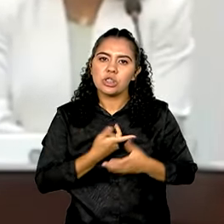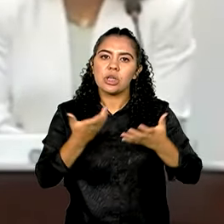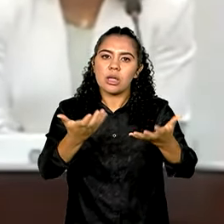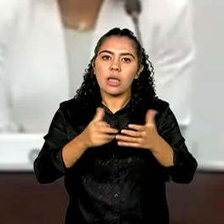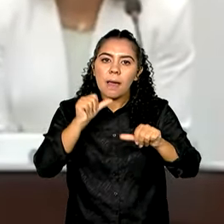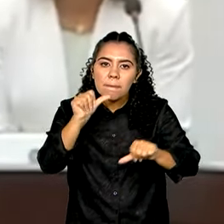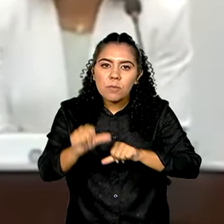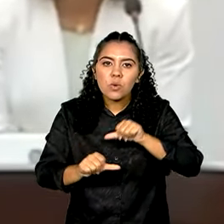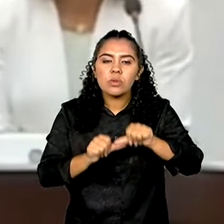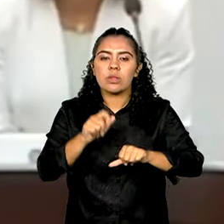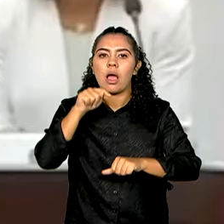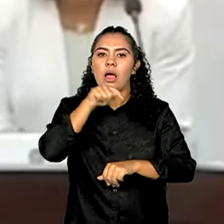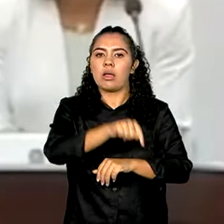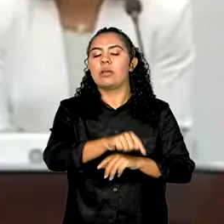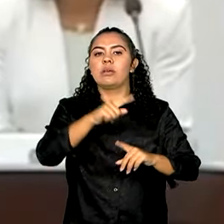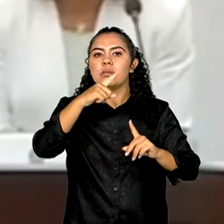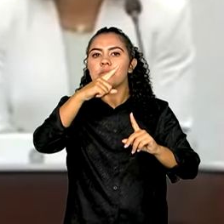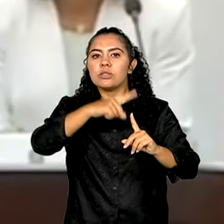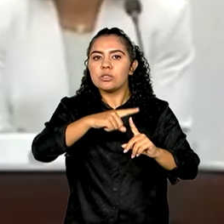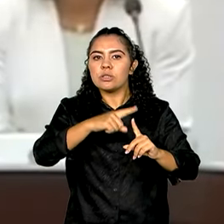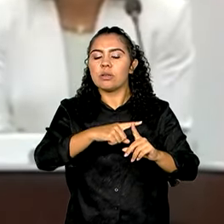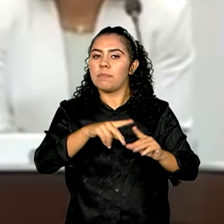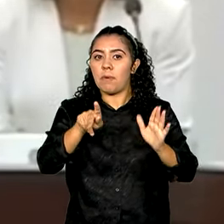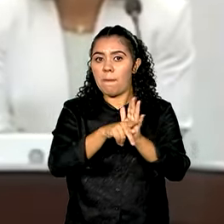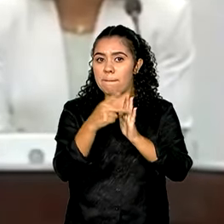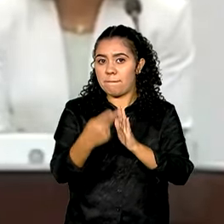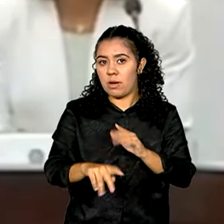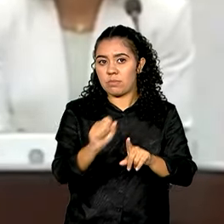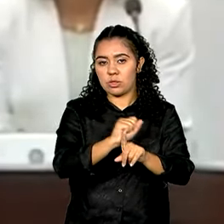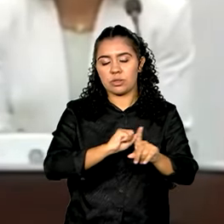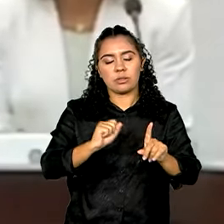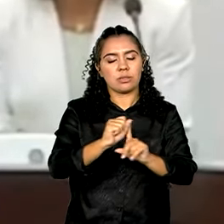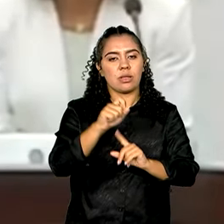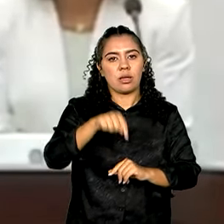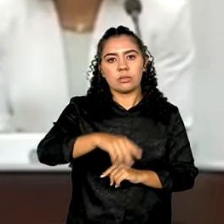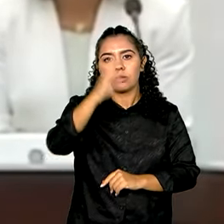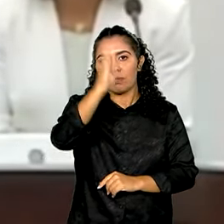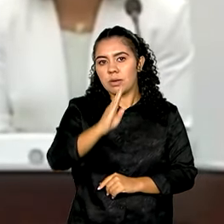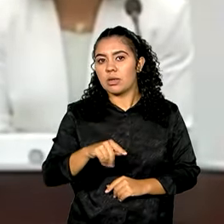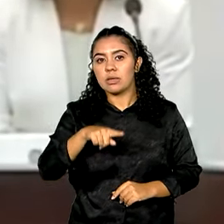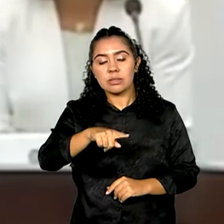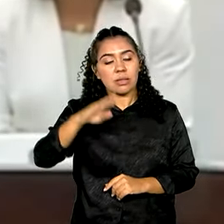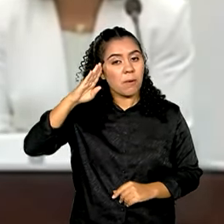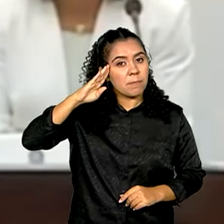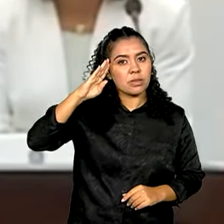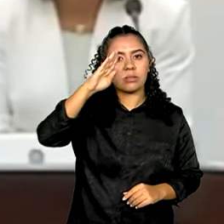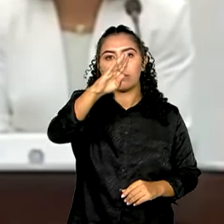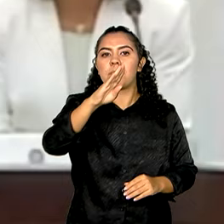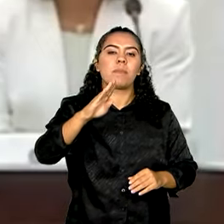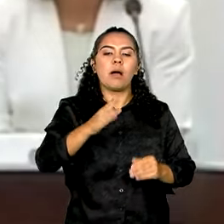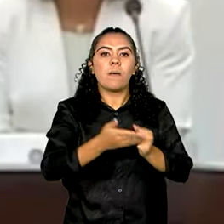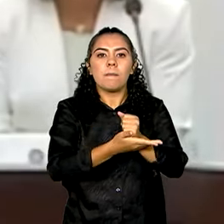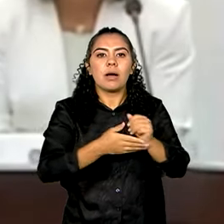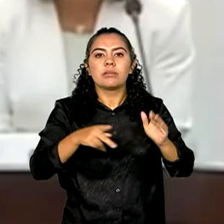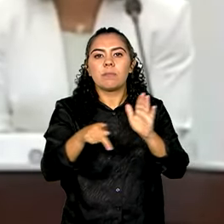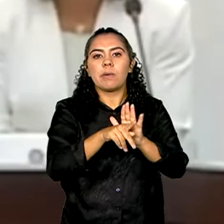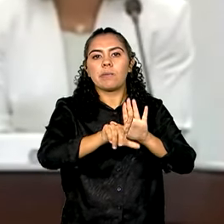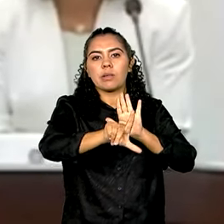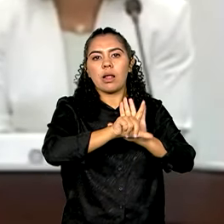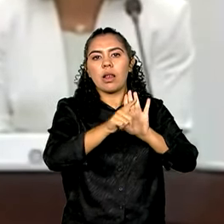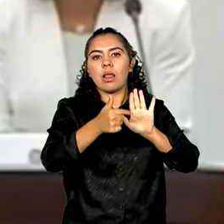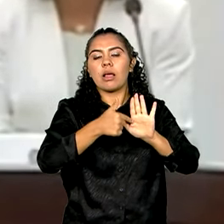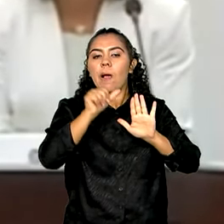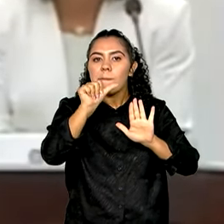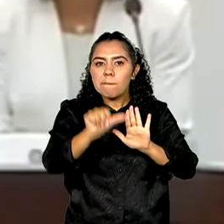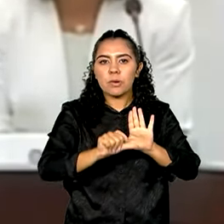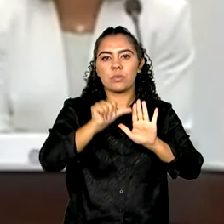cultura da sociedade brasileira. E esse é o principal princípio da lei, a mudança de cultura, que